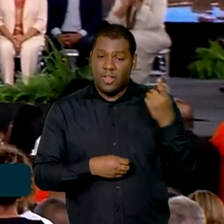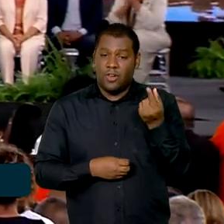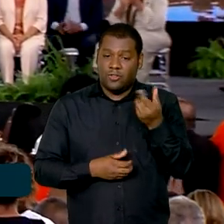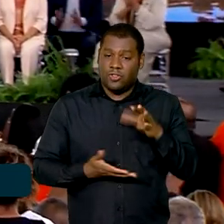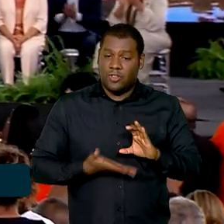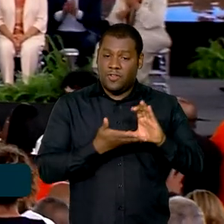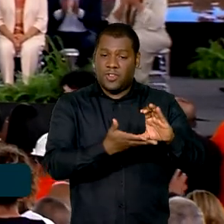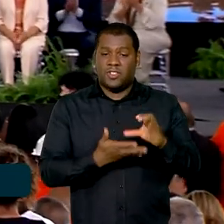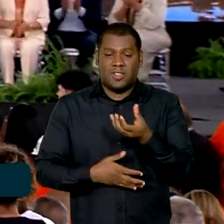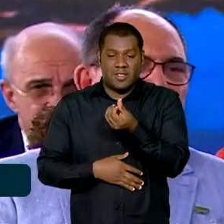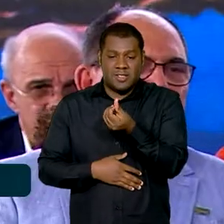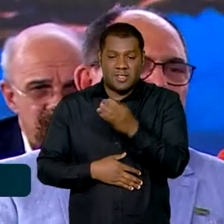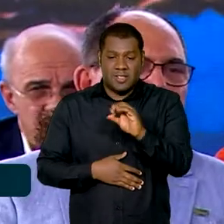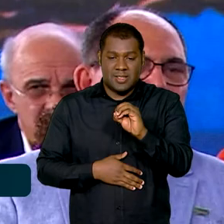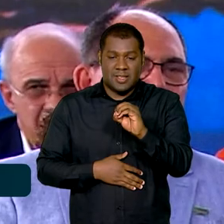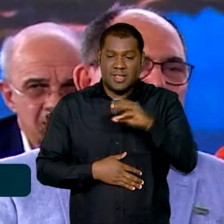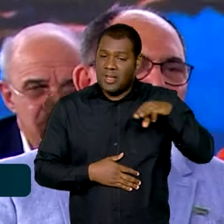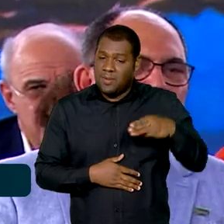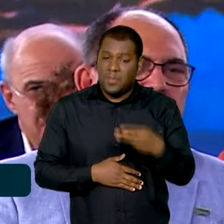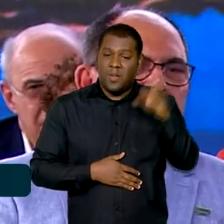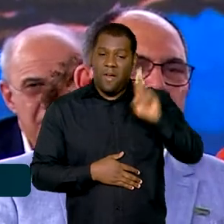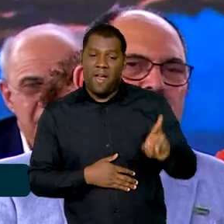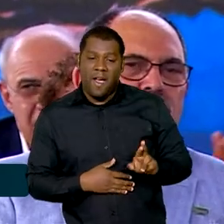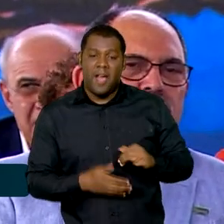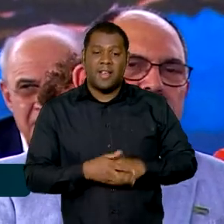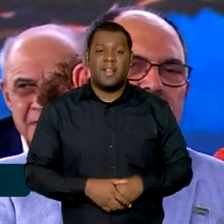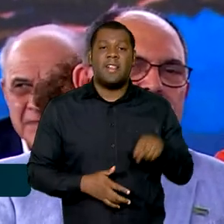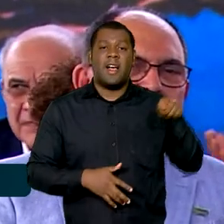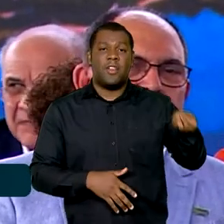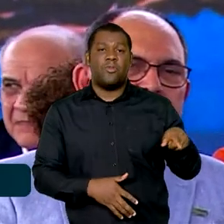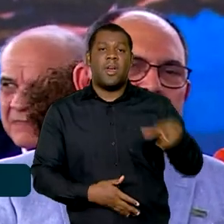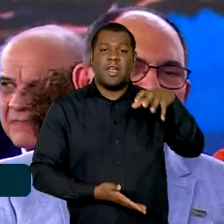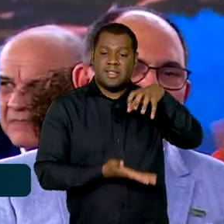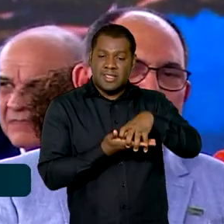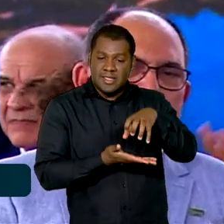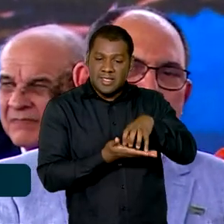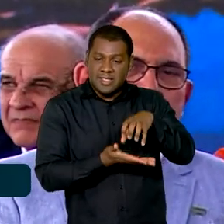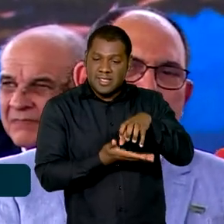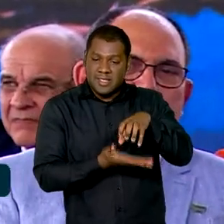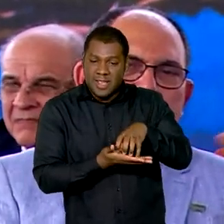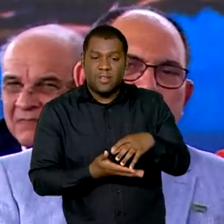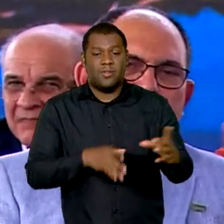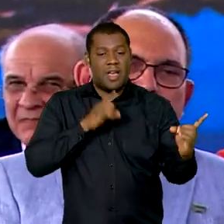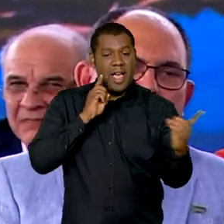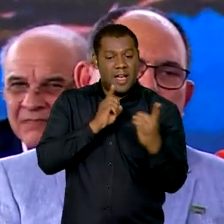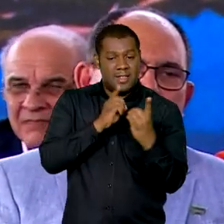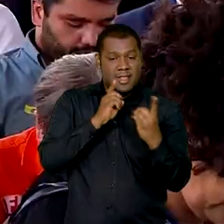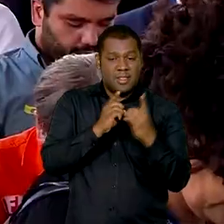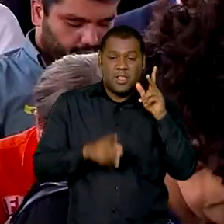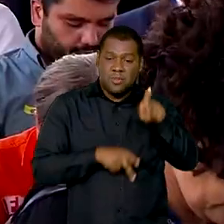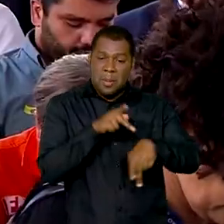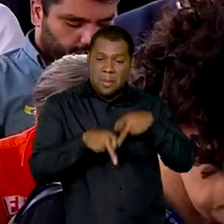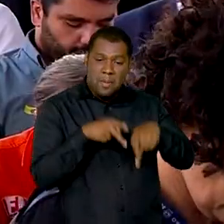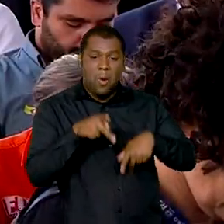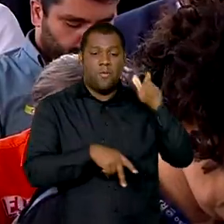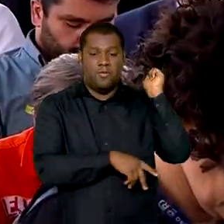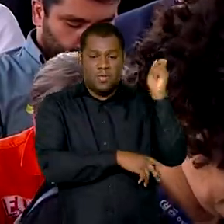fazer o canal do Terminal Pesqueiro para atender a população e o desenvolvimento da região.